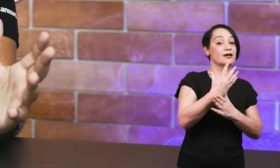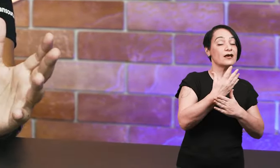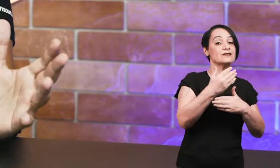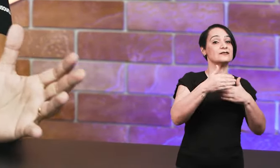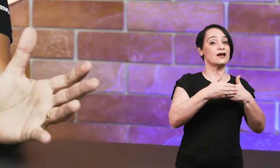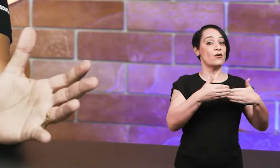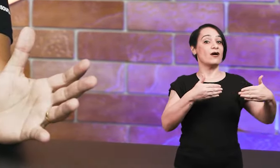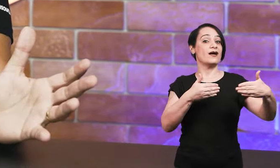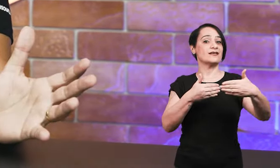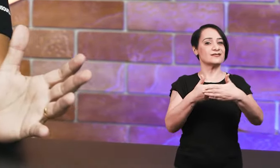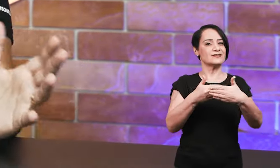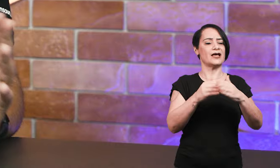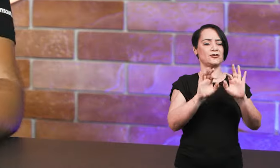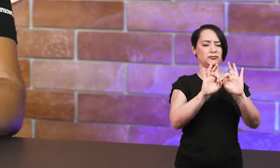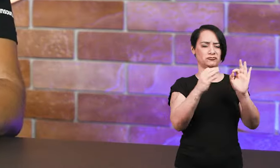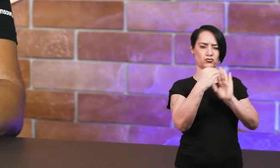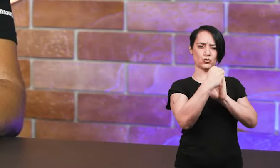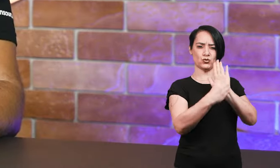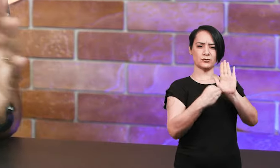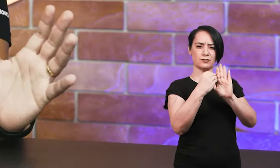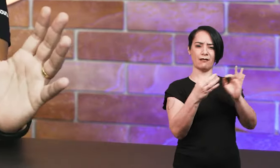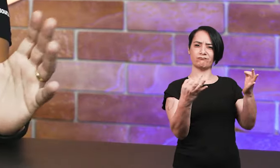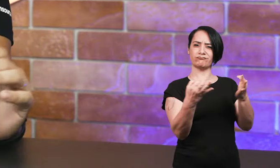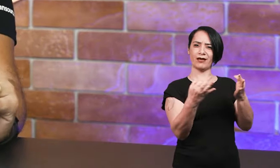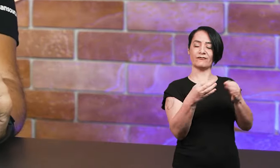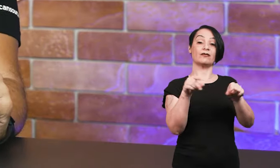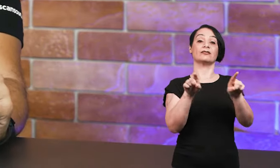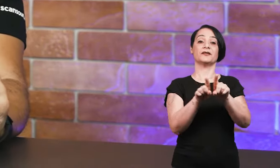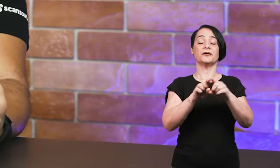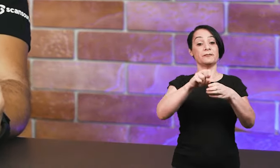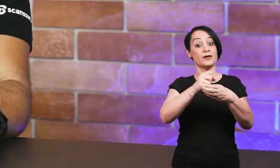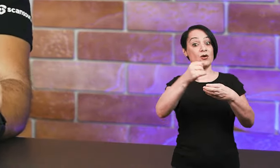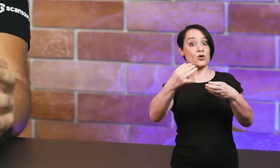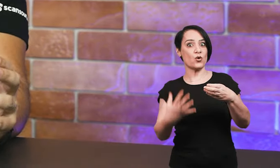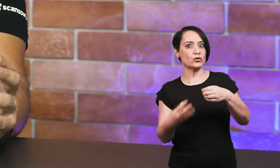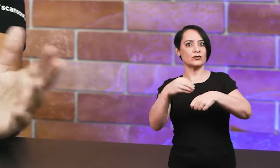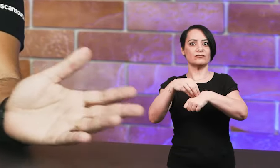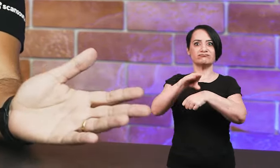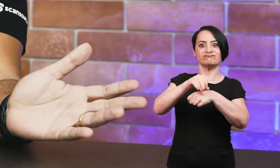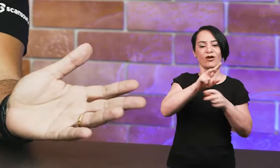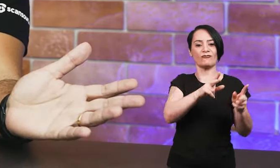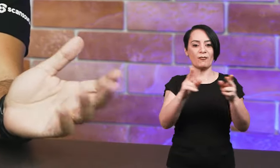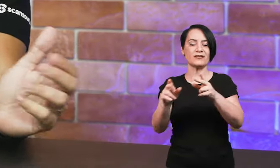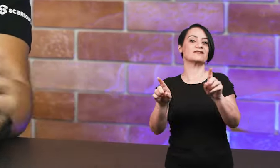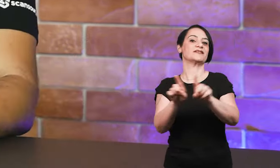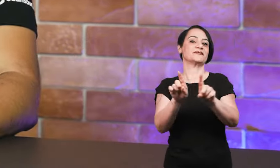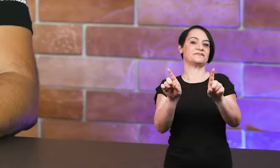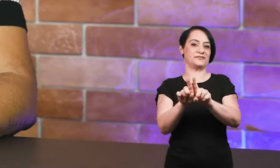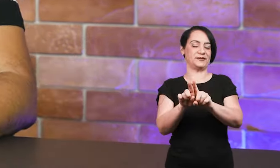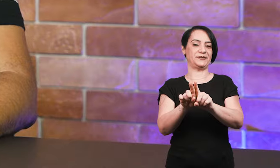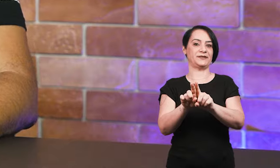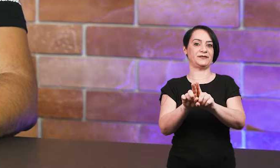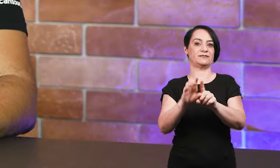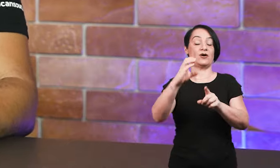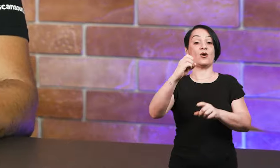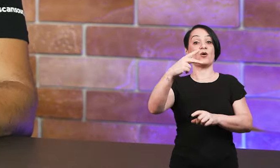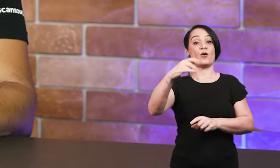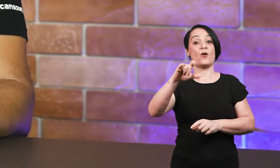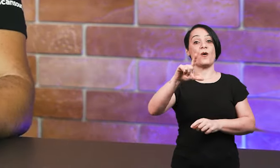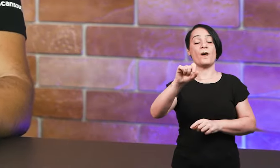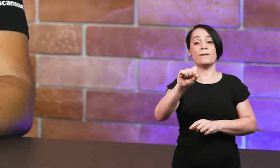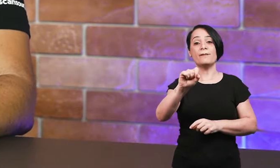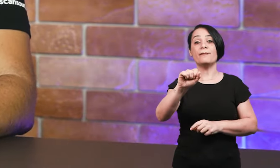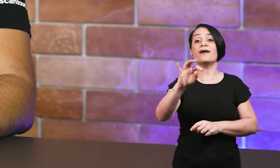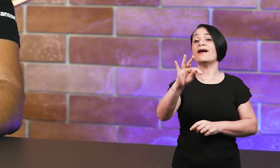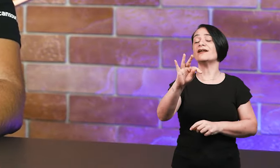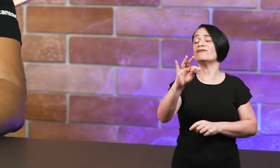Desde a criação de slides com design impecável, até sugestões de conteúdo e formatação. O Copilot facilita